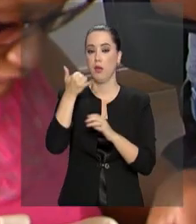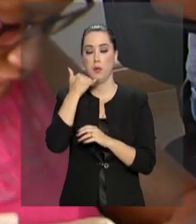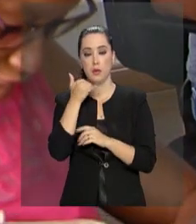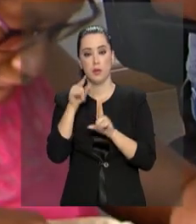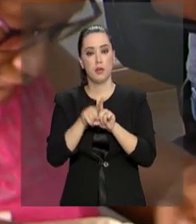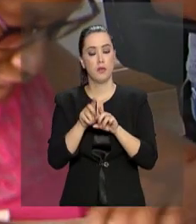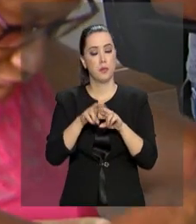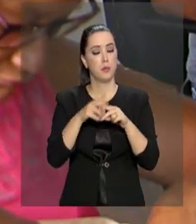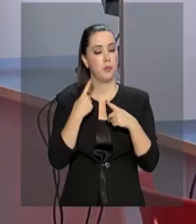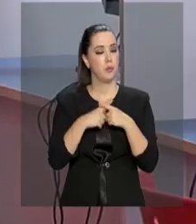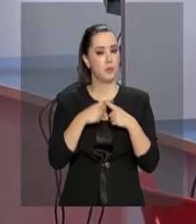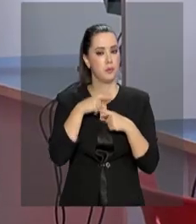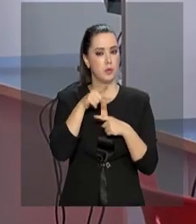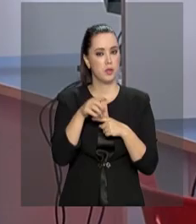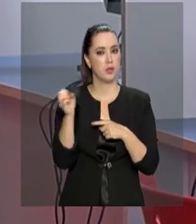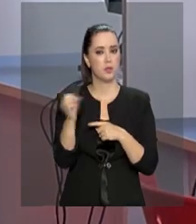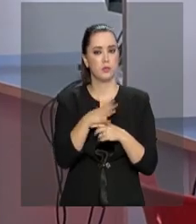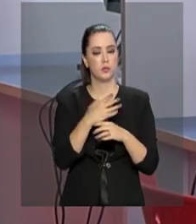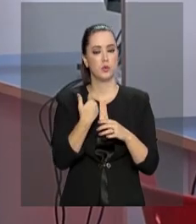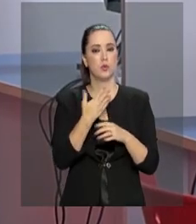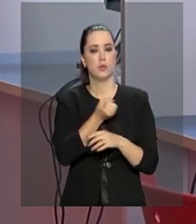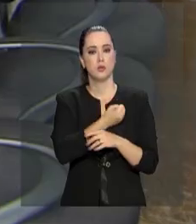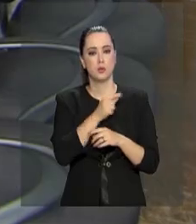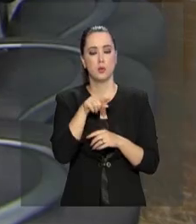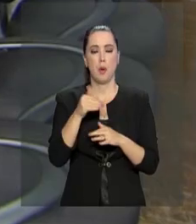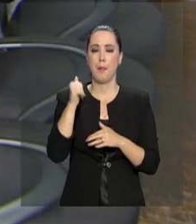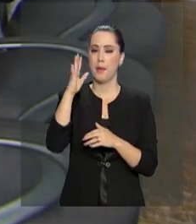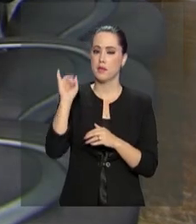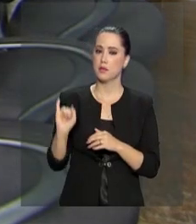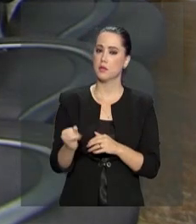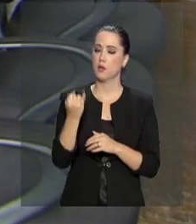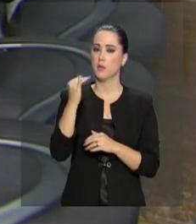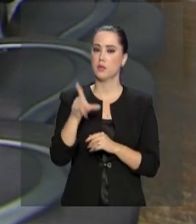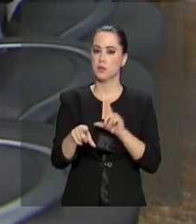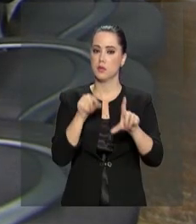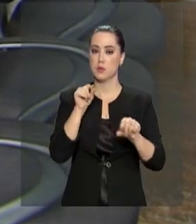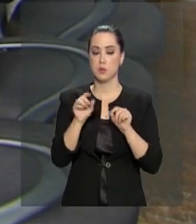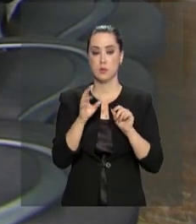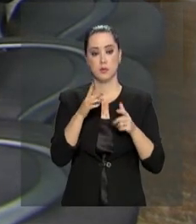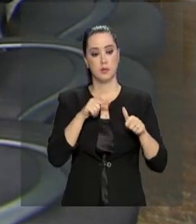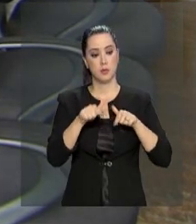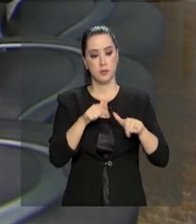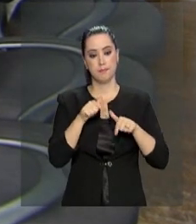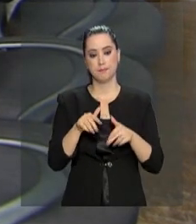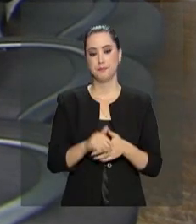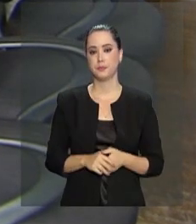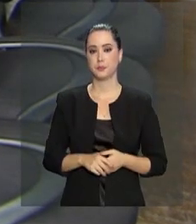atualização desses dados aumenta as chances de ser selecionado pelas empresas.